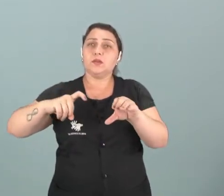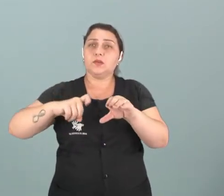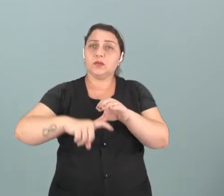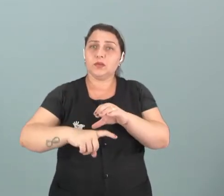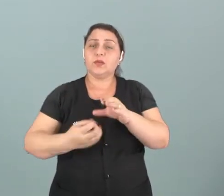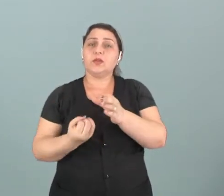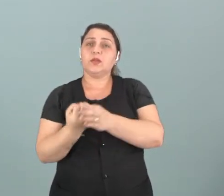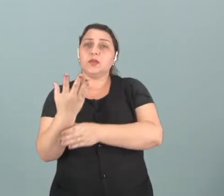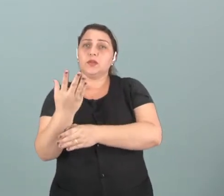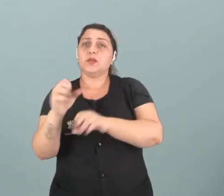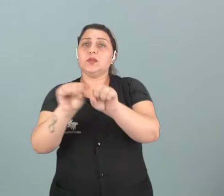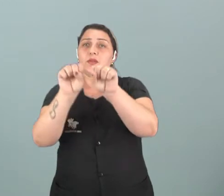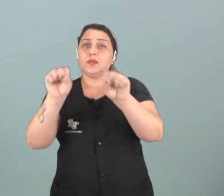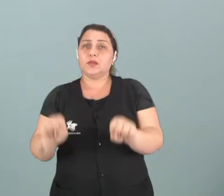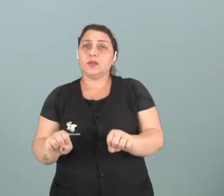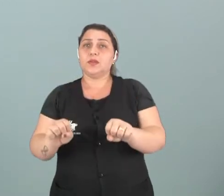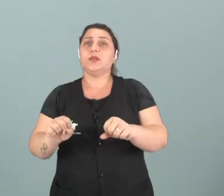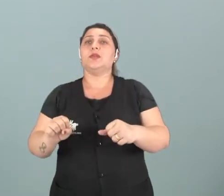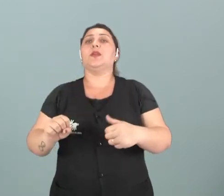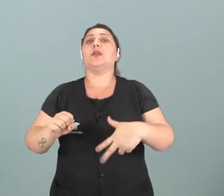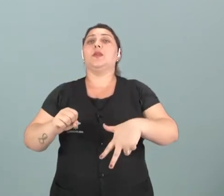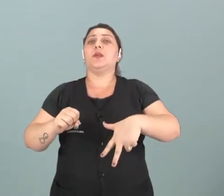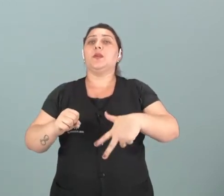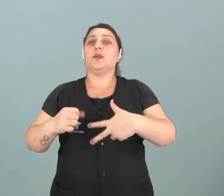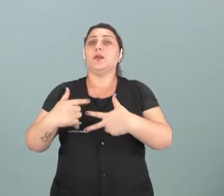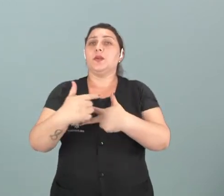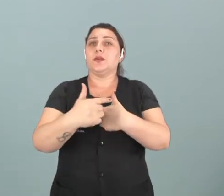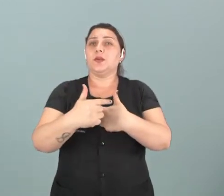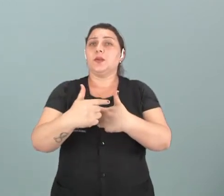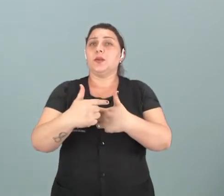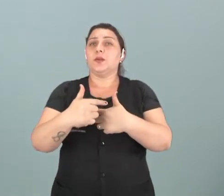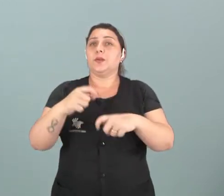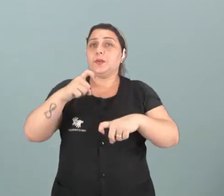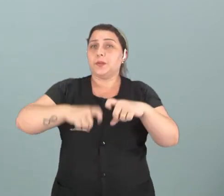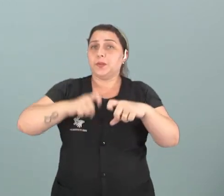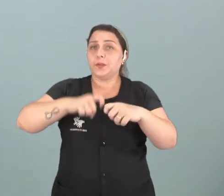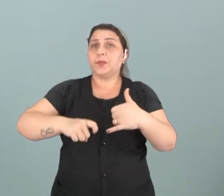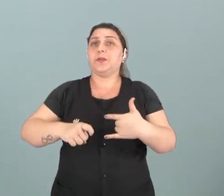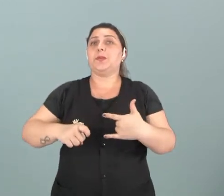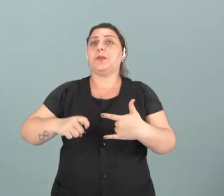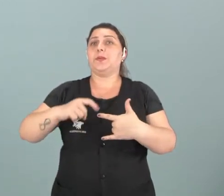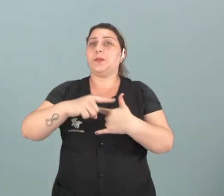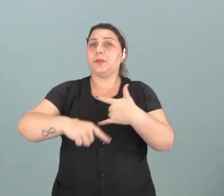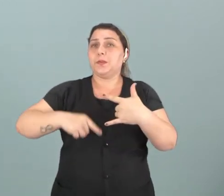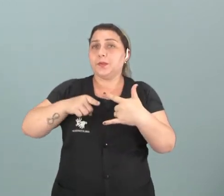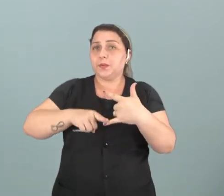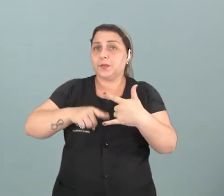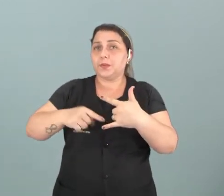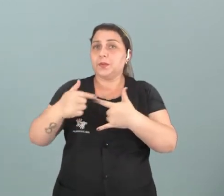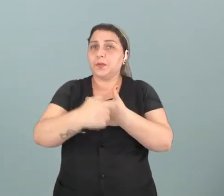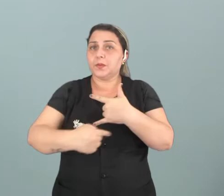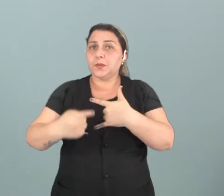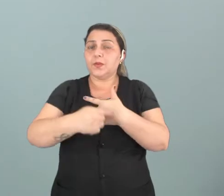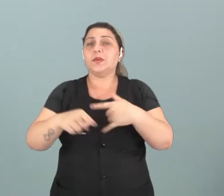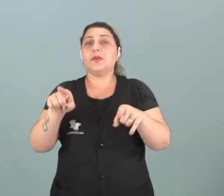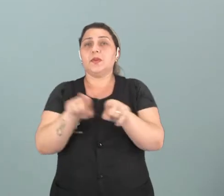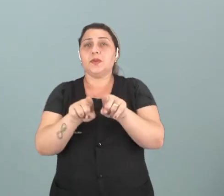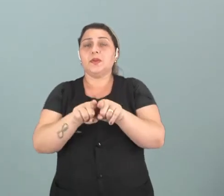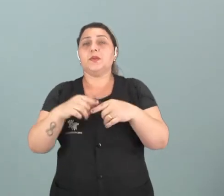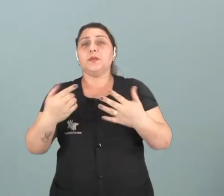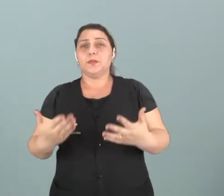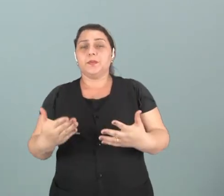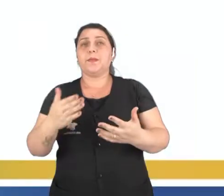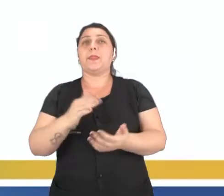sistema reprodutor feminino, tá? Então são dois termos diferentes, apesar de serem utilizados muitas vezes como sinônimos.